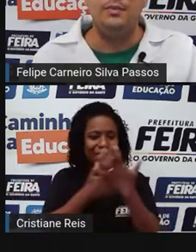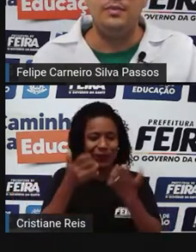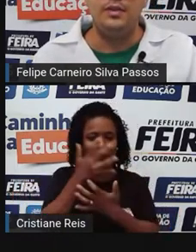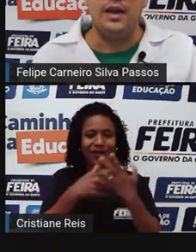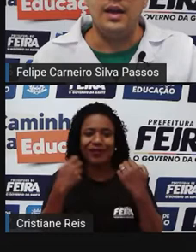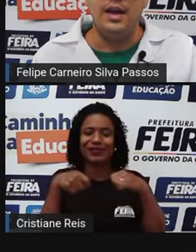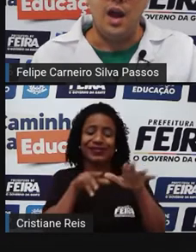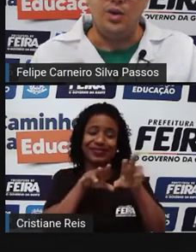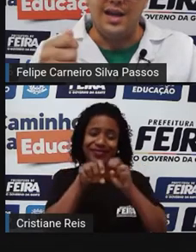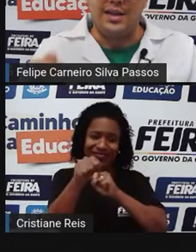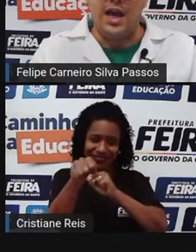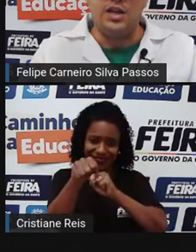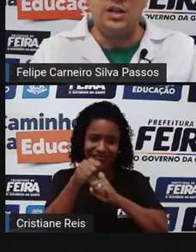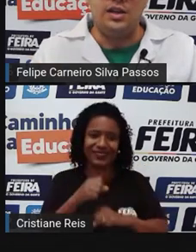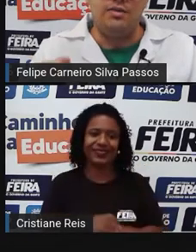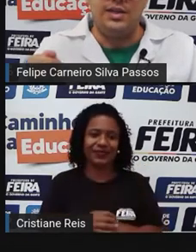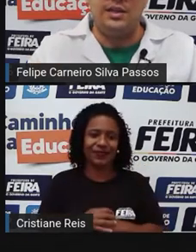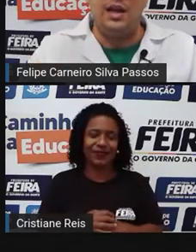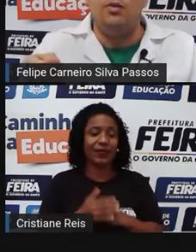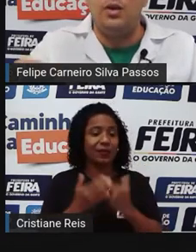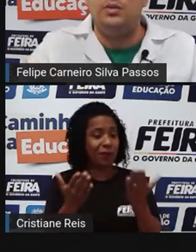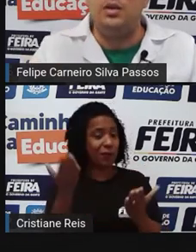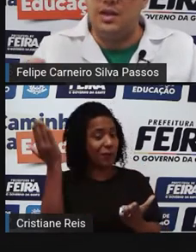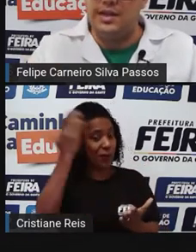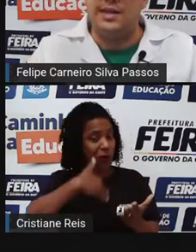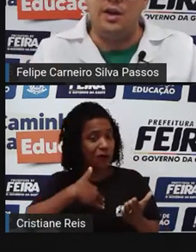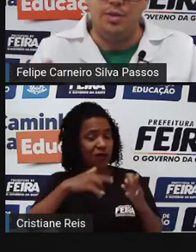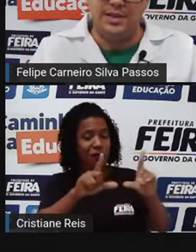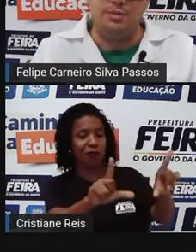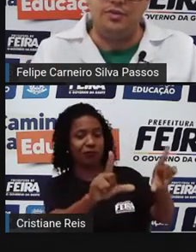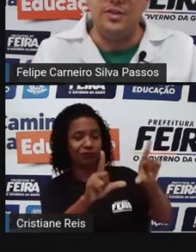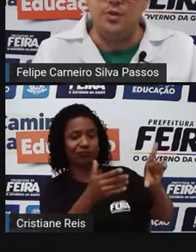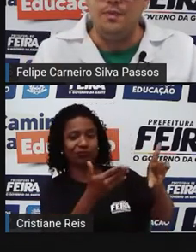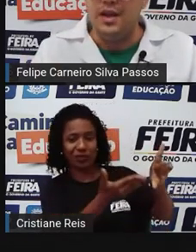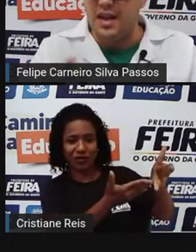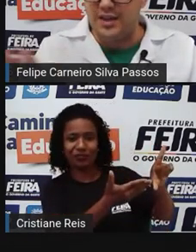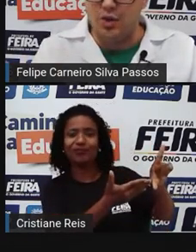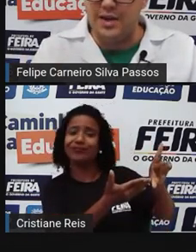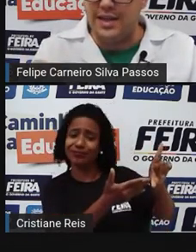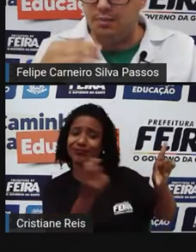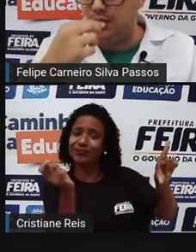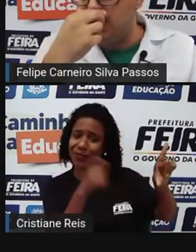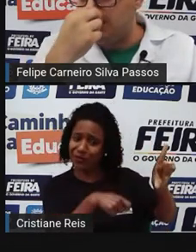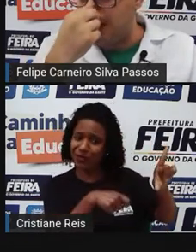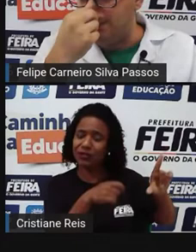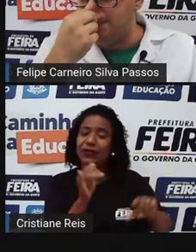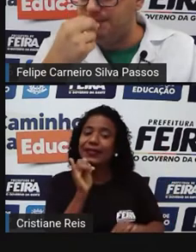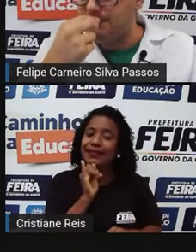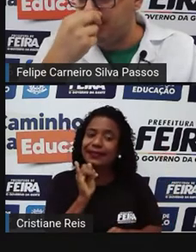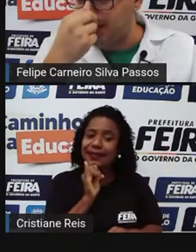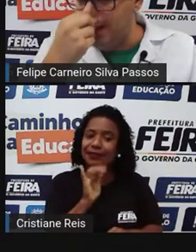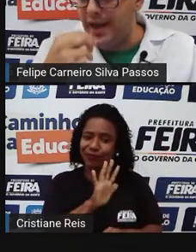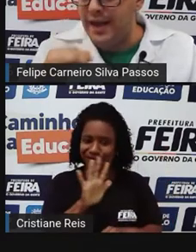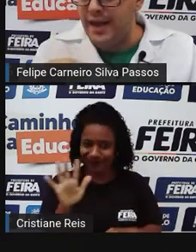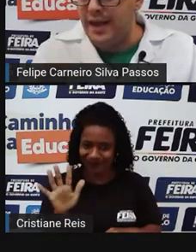graduação. É o que atesta que você tem o conhecimento necessário para ser professor. É só um exemplo, tá?